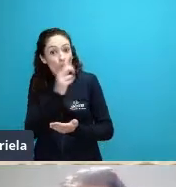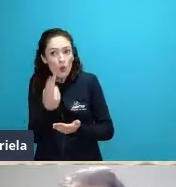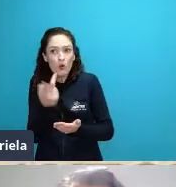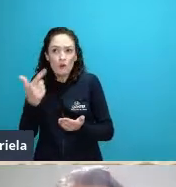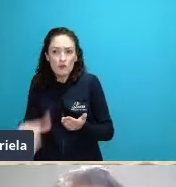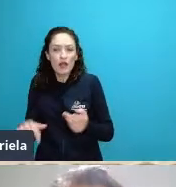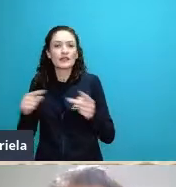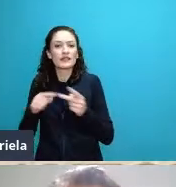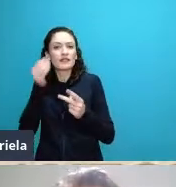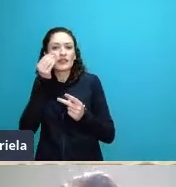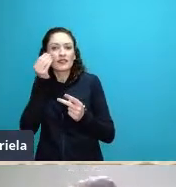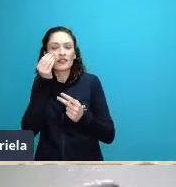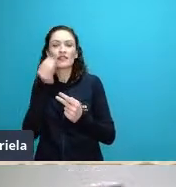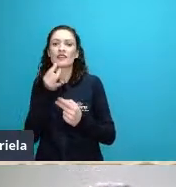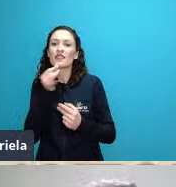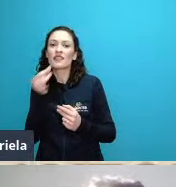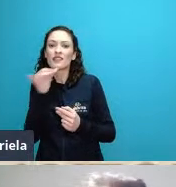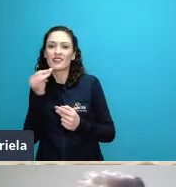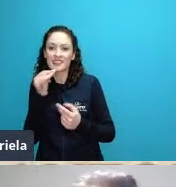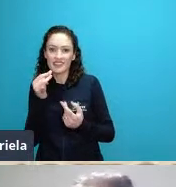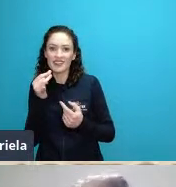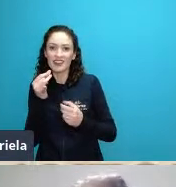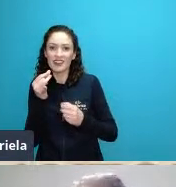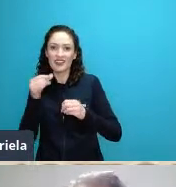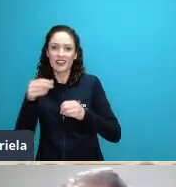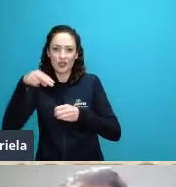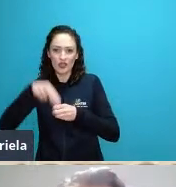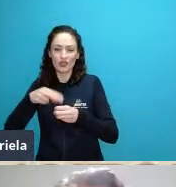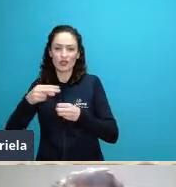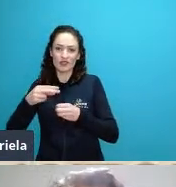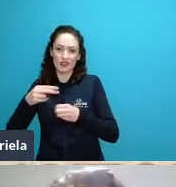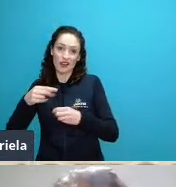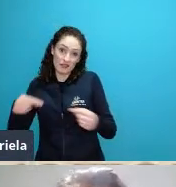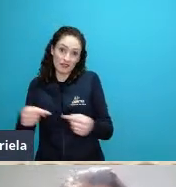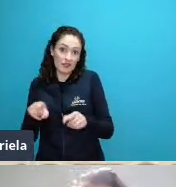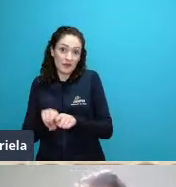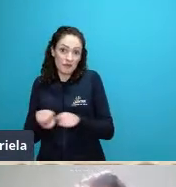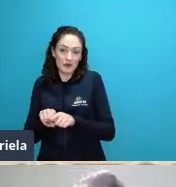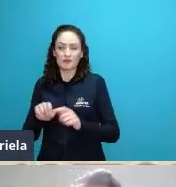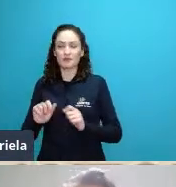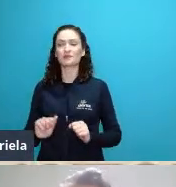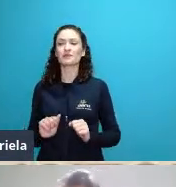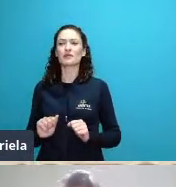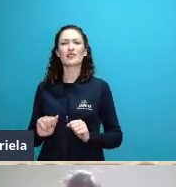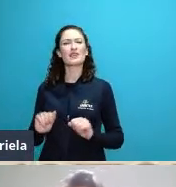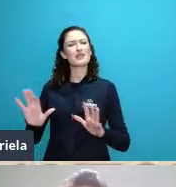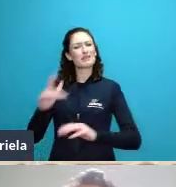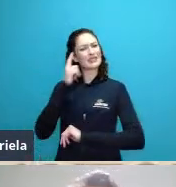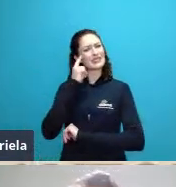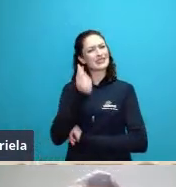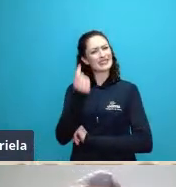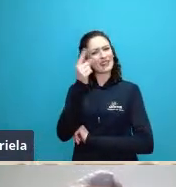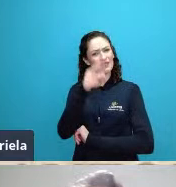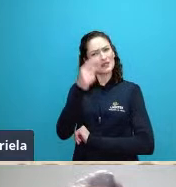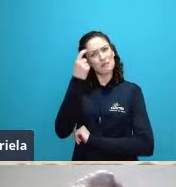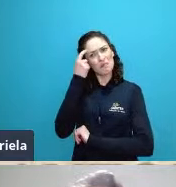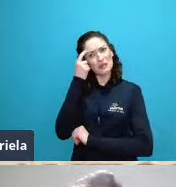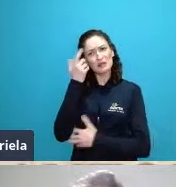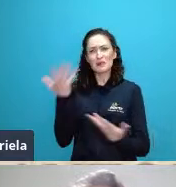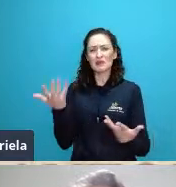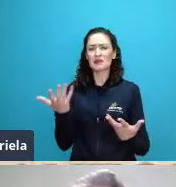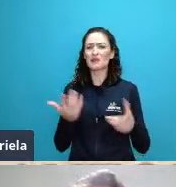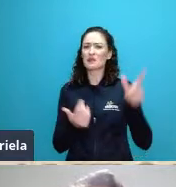importante dentro dos Estados Unidos e aí vocês devem estar se perguntando mas o que o Odum que é um biólogo tem a ver com